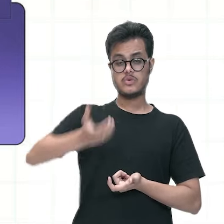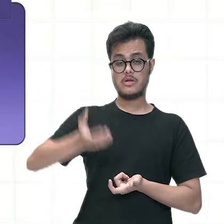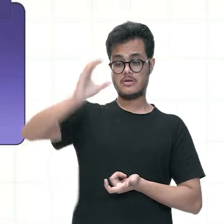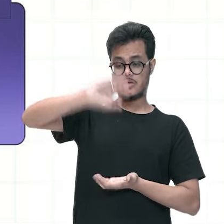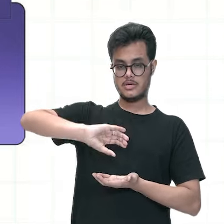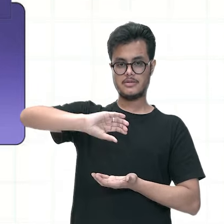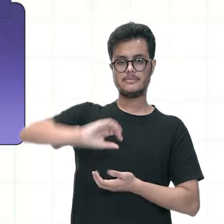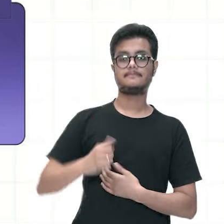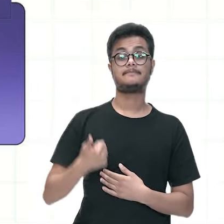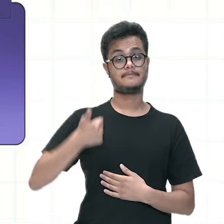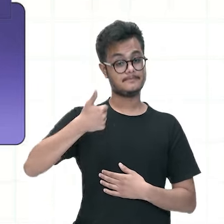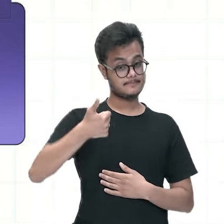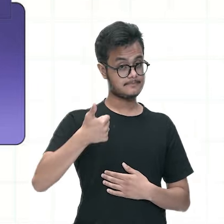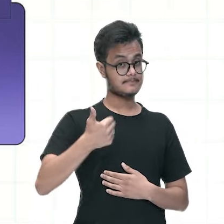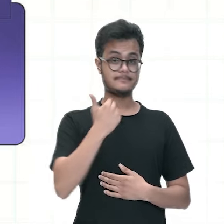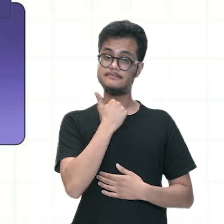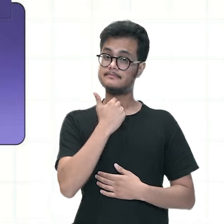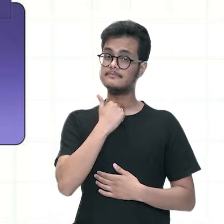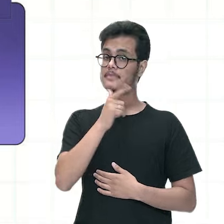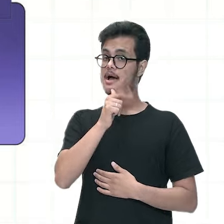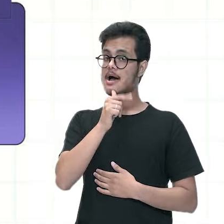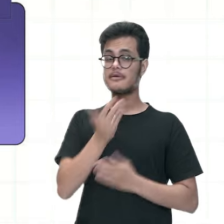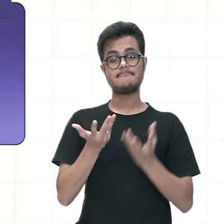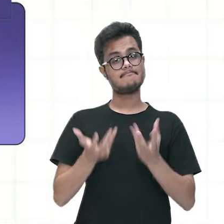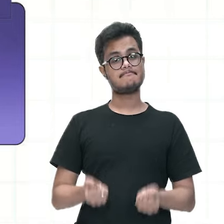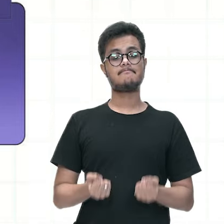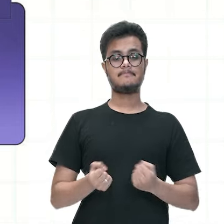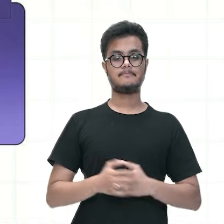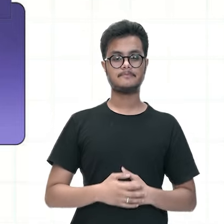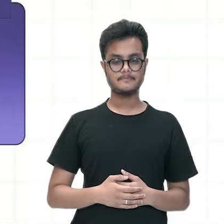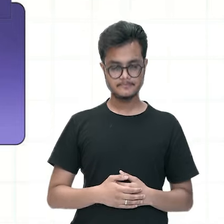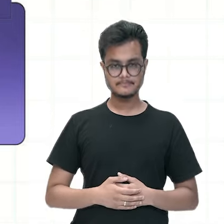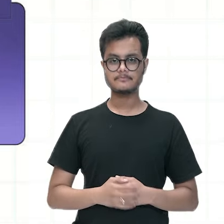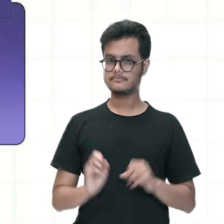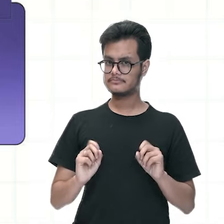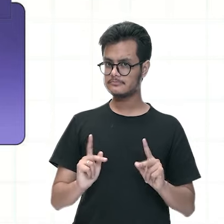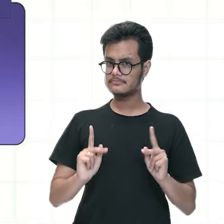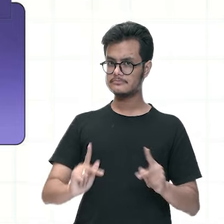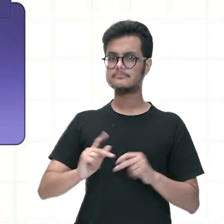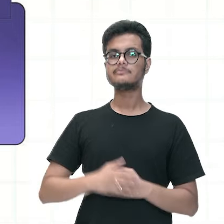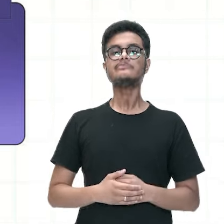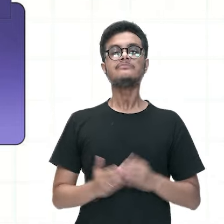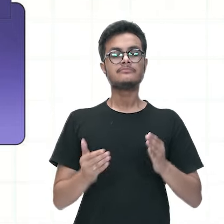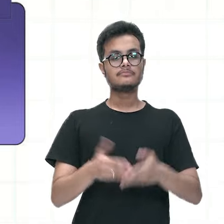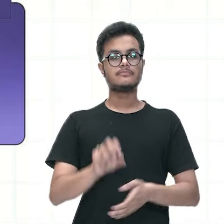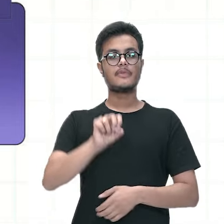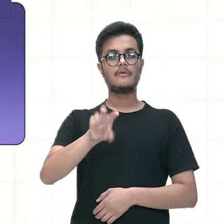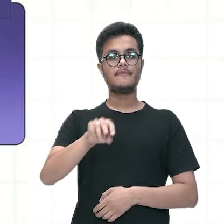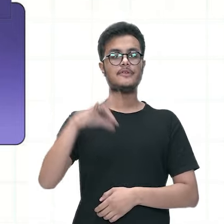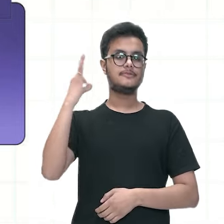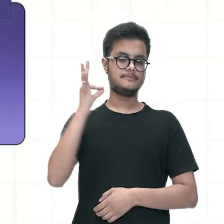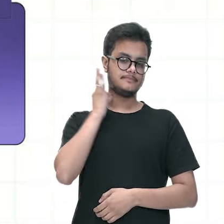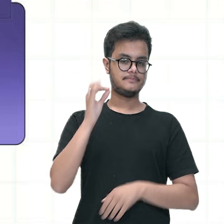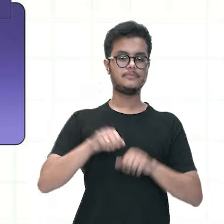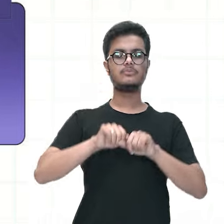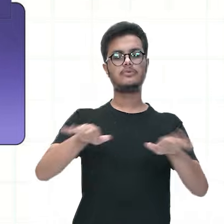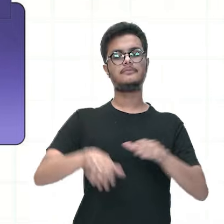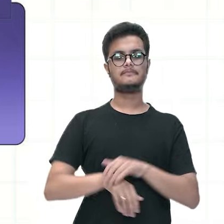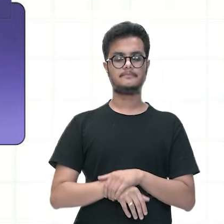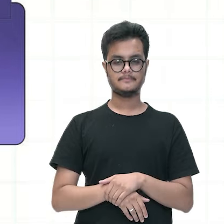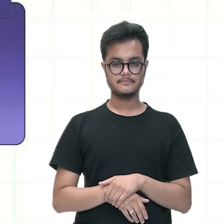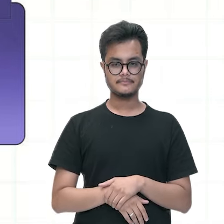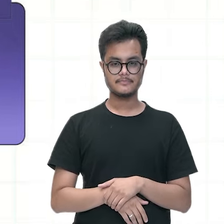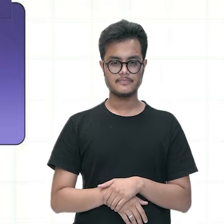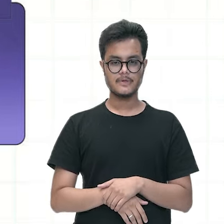para baixo para que não acumule água dentro delas e se torne aí um foco desse mosquito colocar os ovos dele